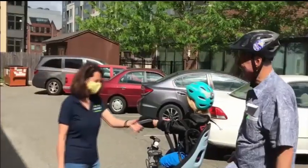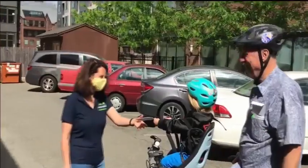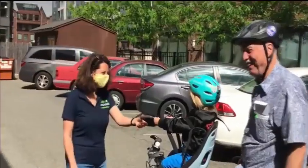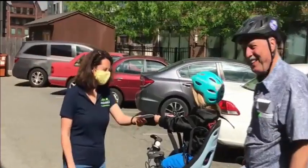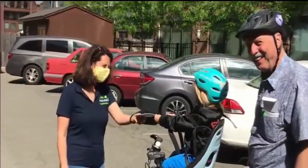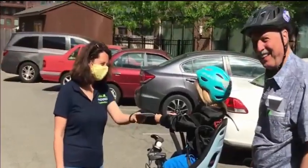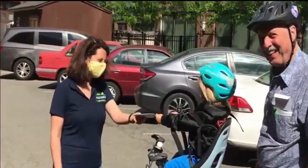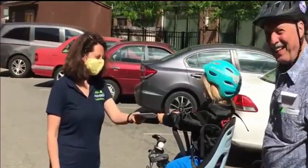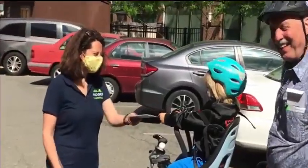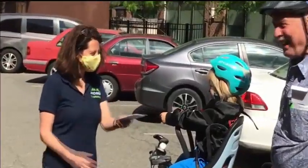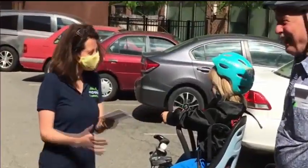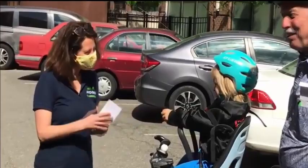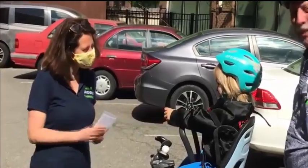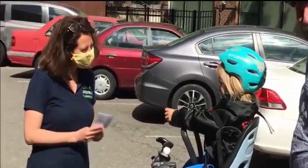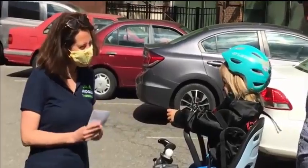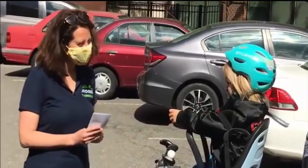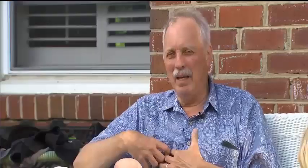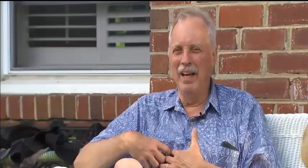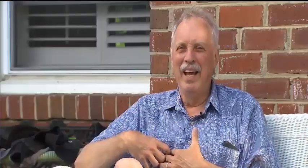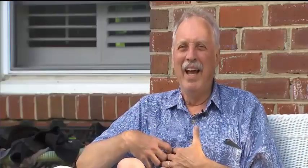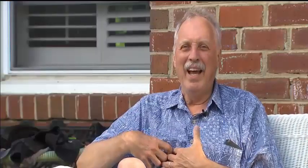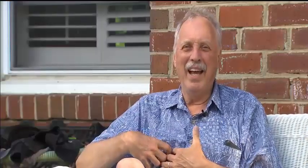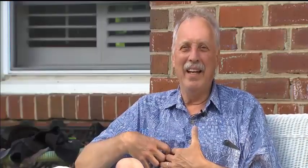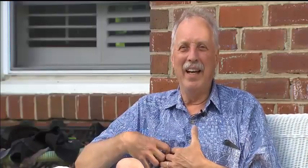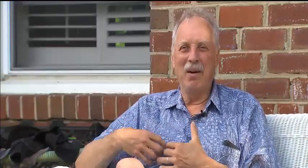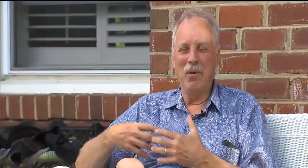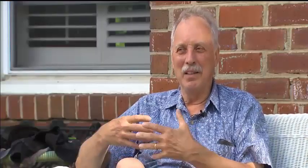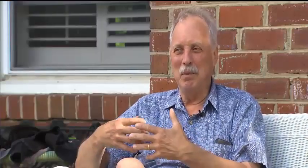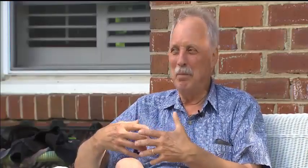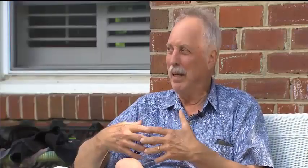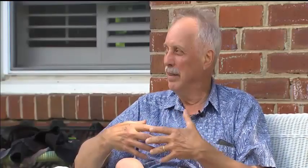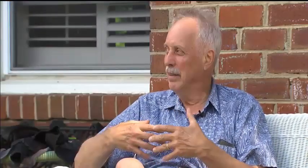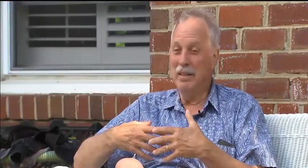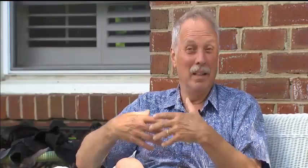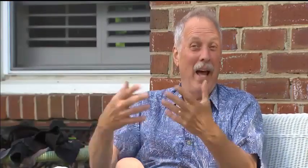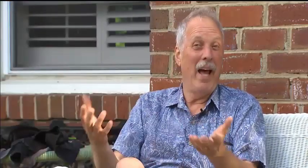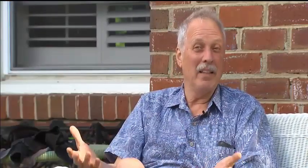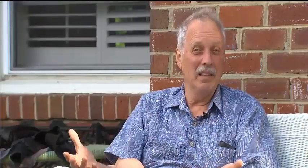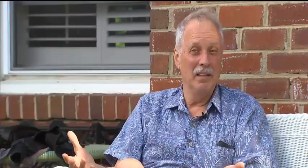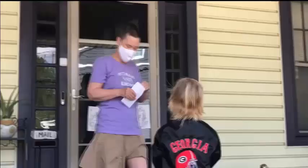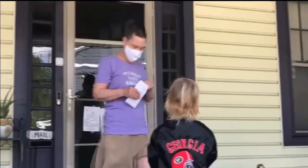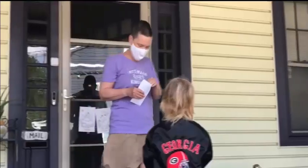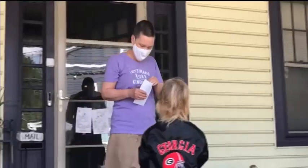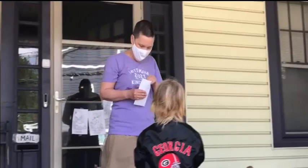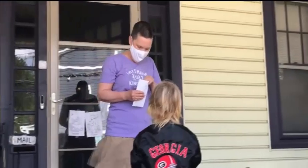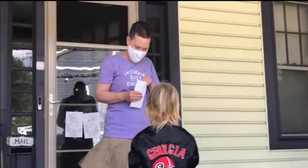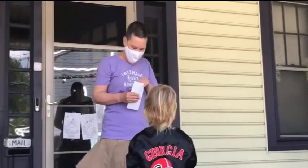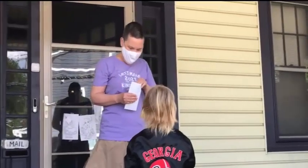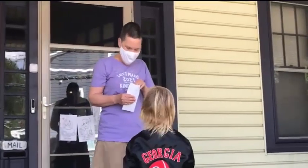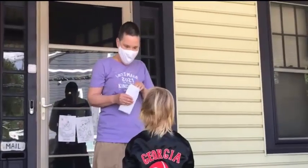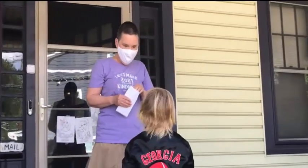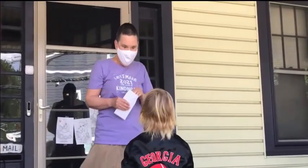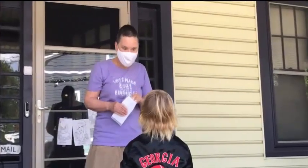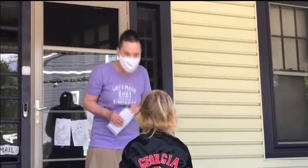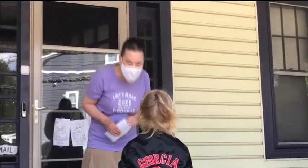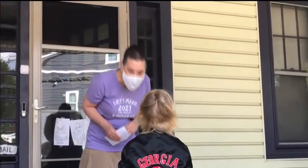região Virgínia do Norte, Estados Unidos Durante um mês, Jorge e seu ajudante, Miles, saíram pelas ruas com